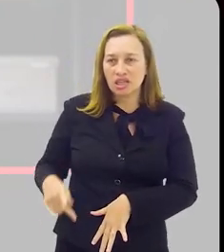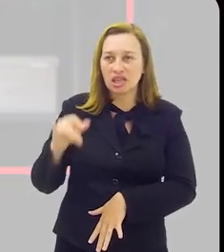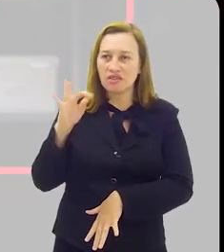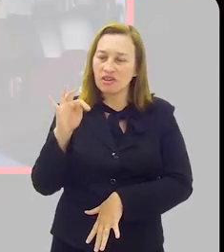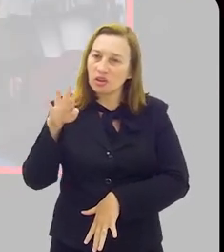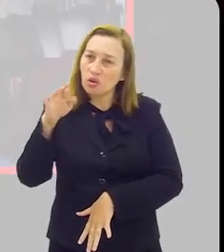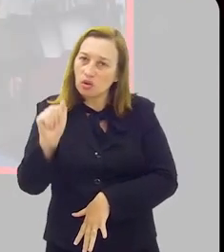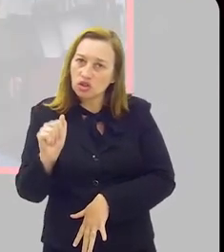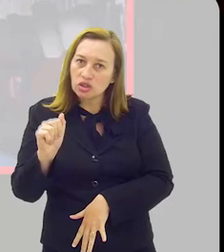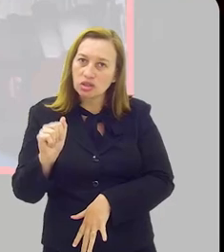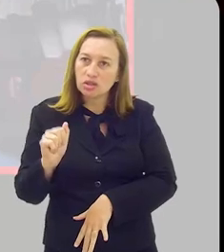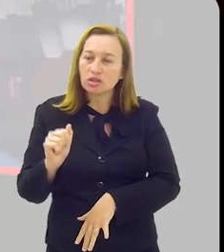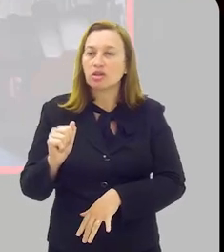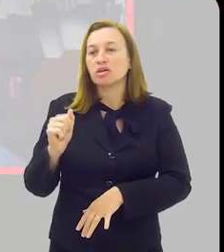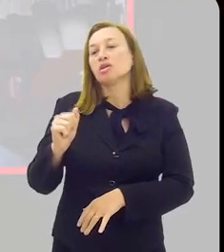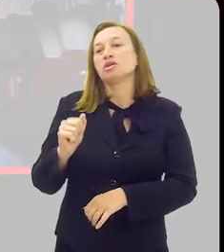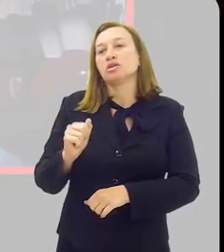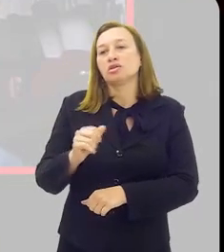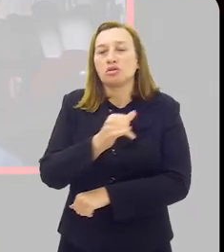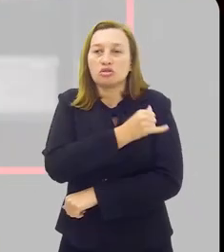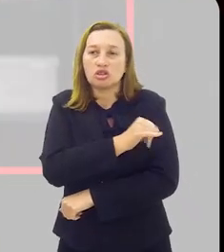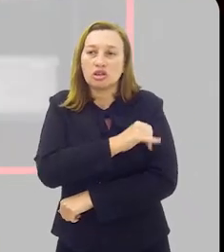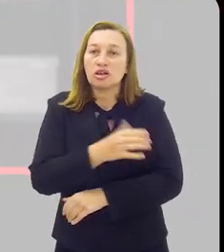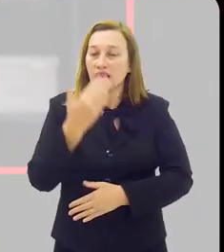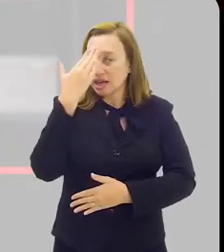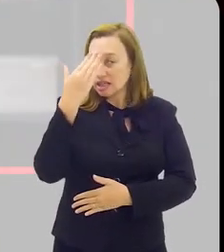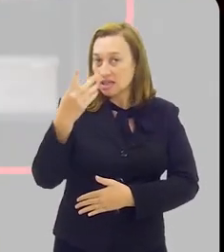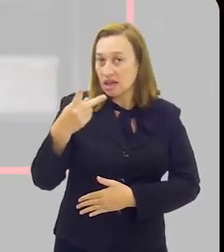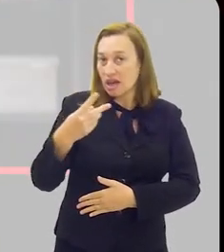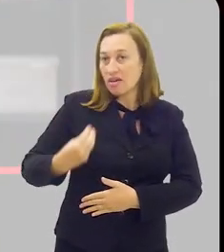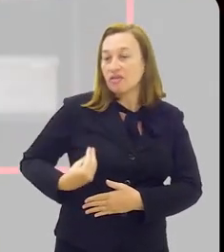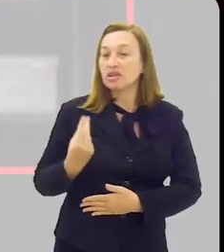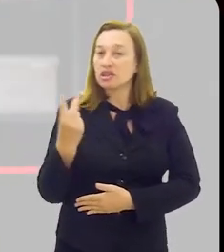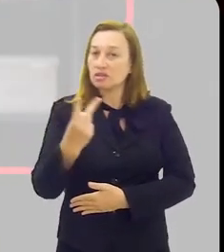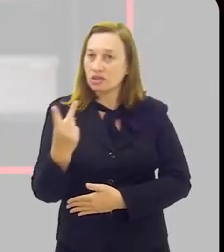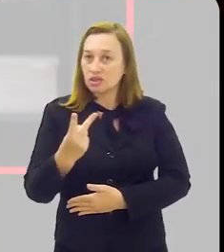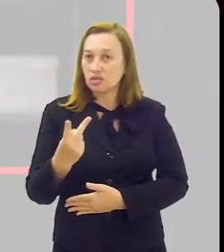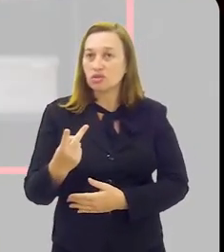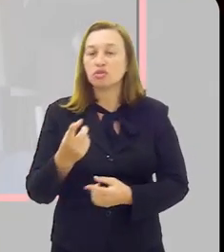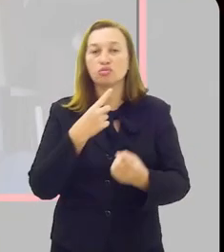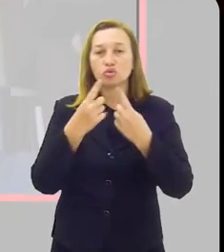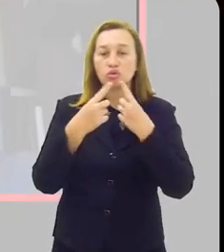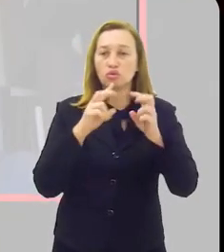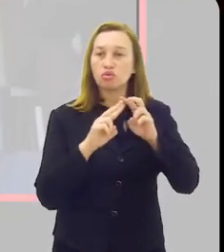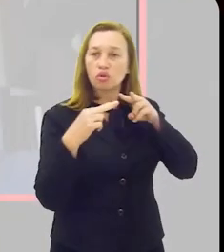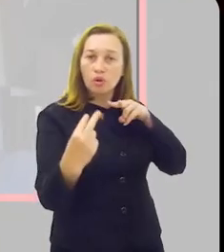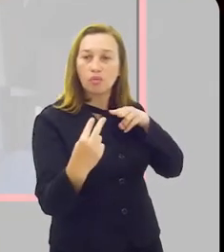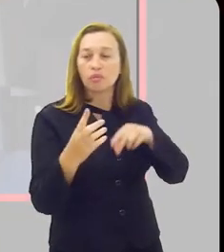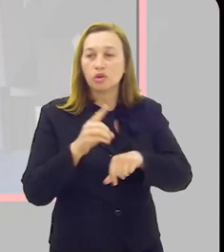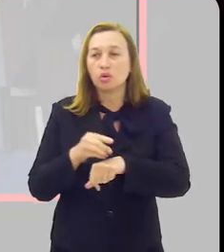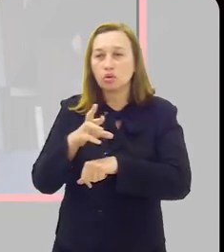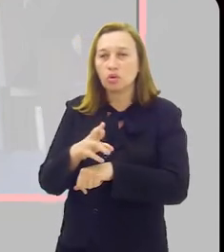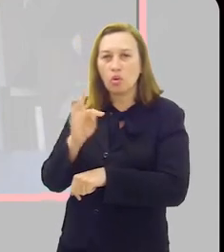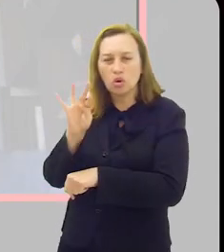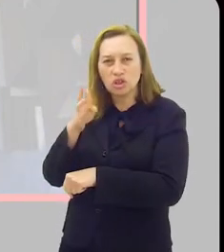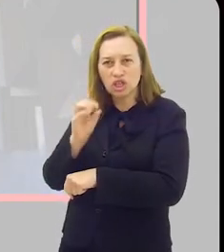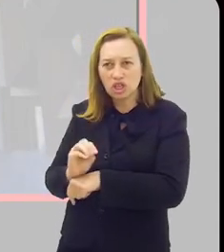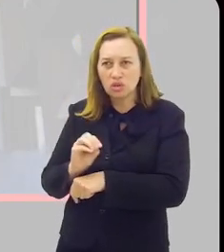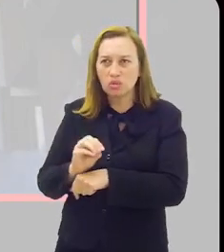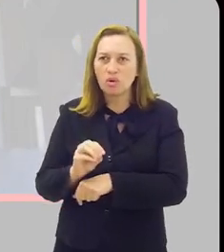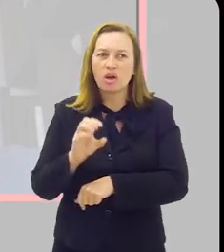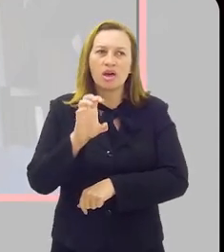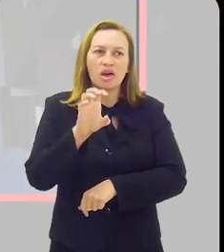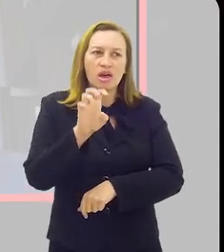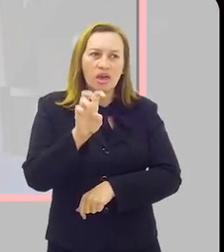do Rio de Janeiro, doutor Rodrigo Lins. Eu agradeço a presença de vocês aqui no debate virtual. Doutor Rodrigo, a variante